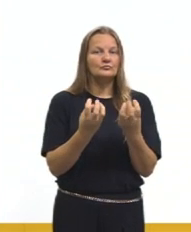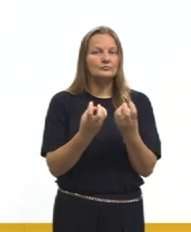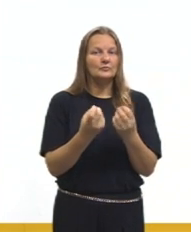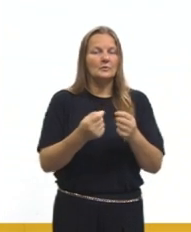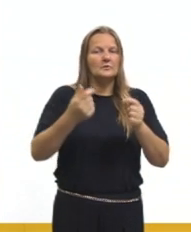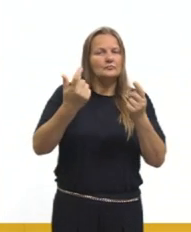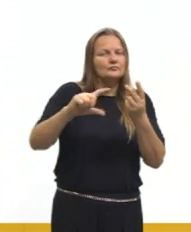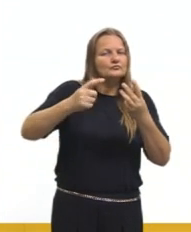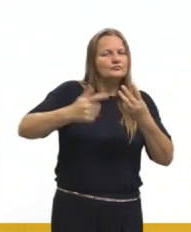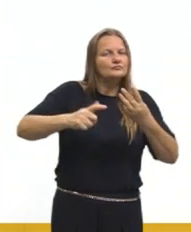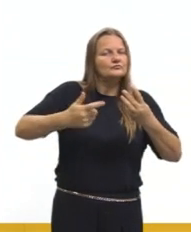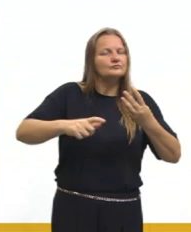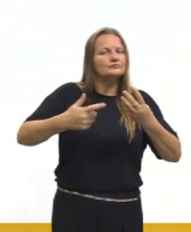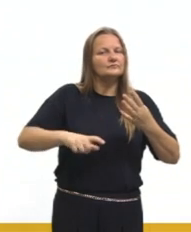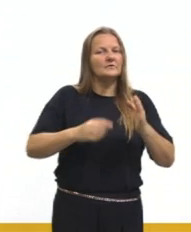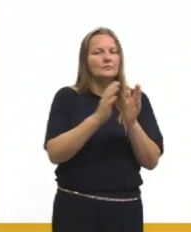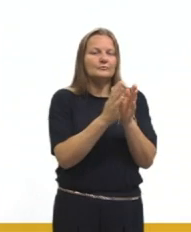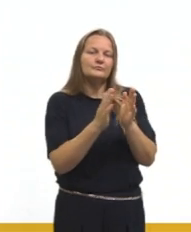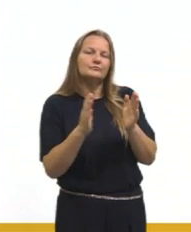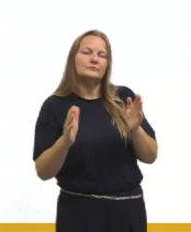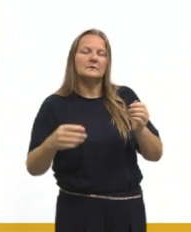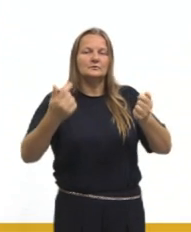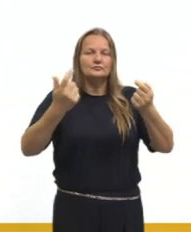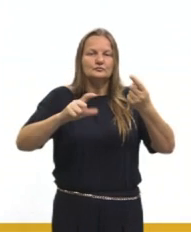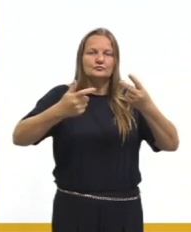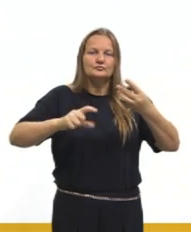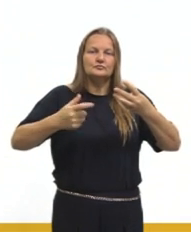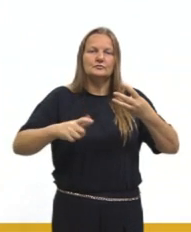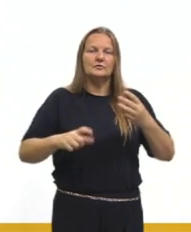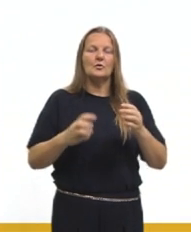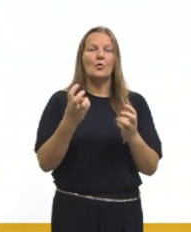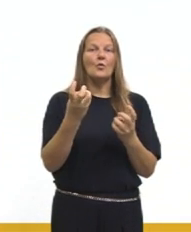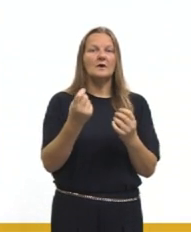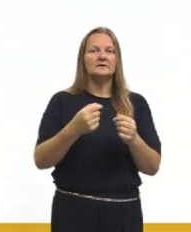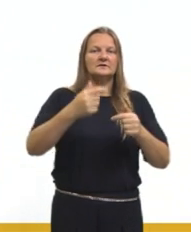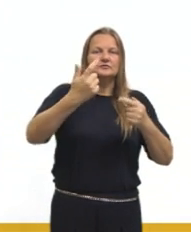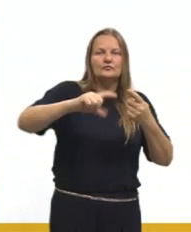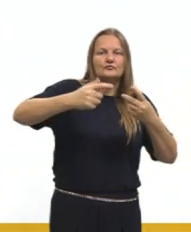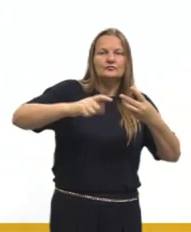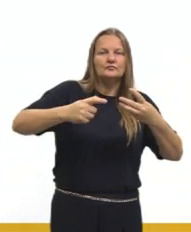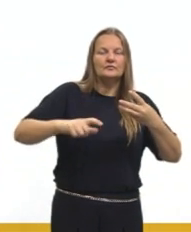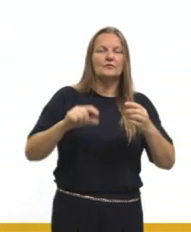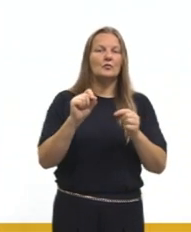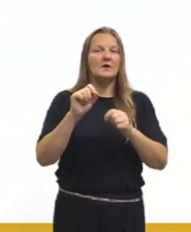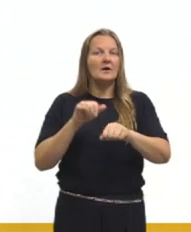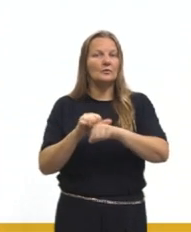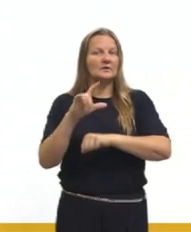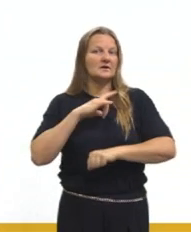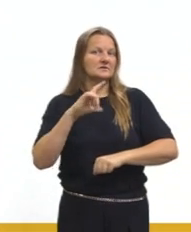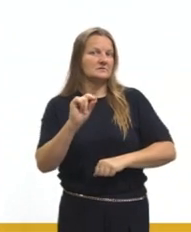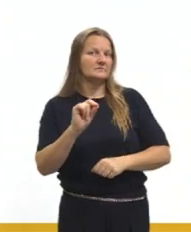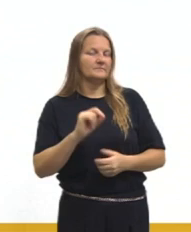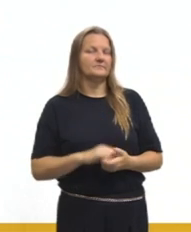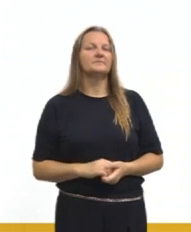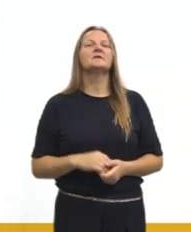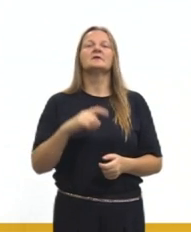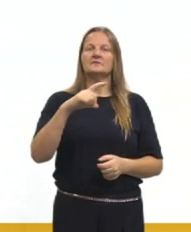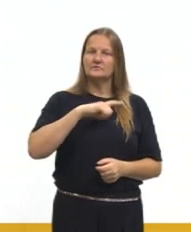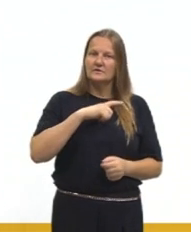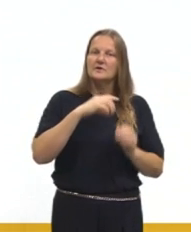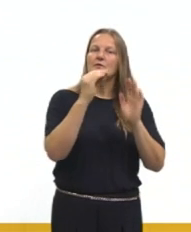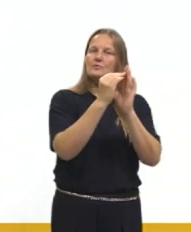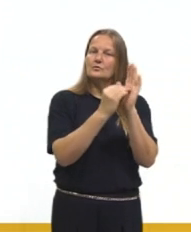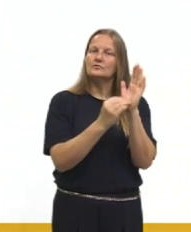repetição daquela sequência. Após tantas repetições, o que vai acontecer? Então, nós tivemos esse